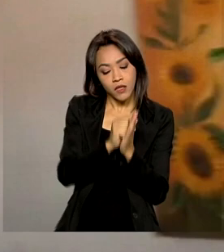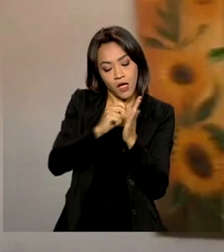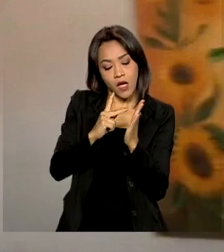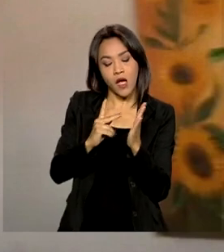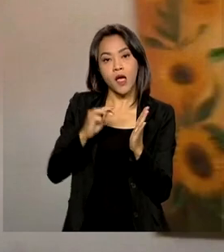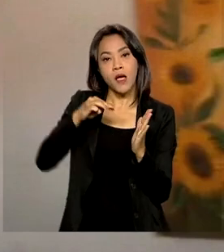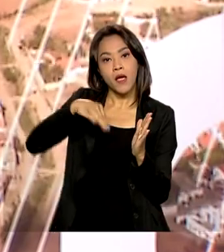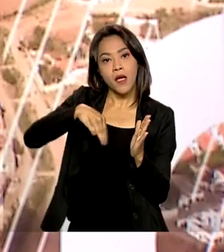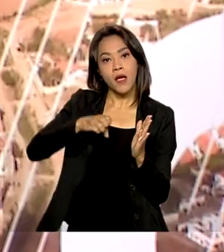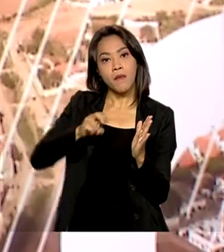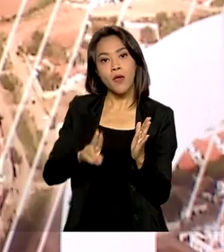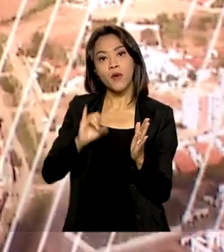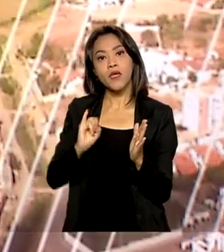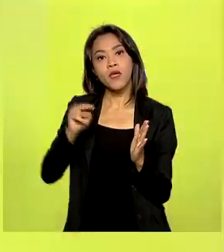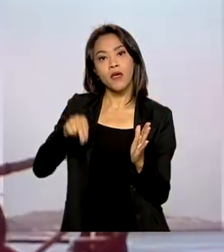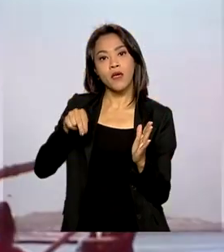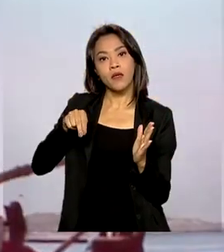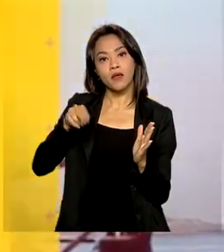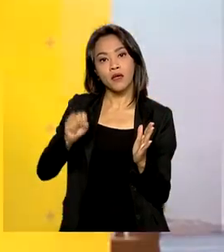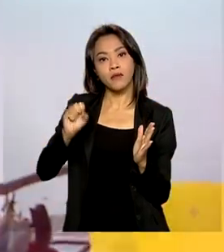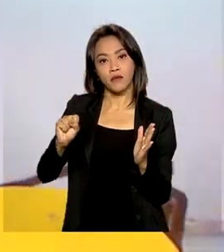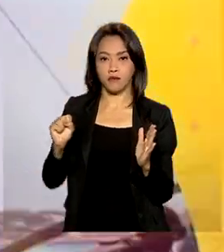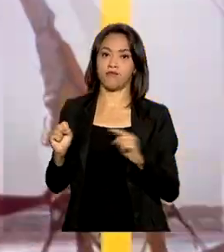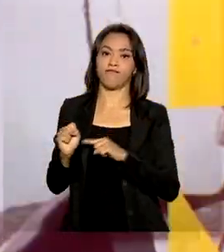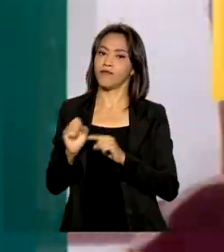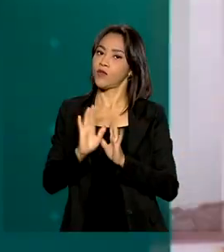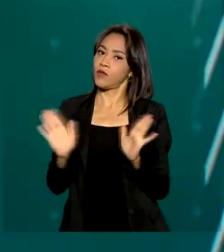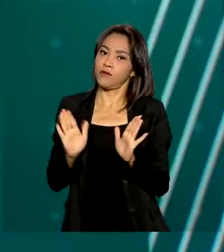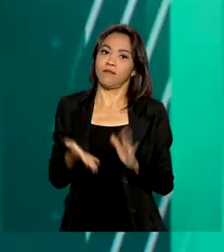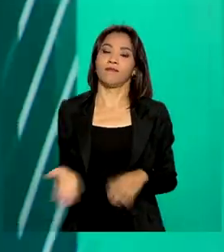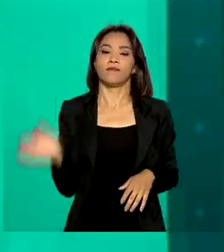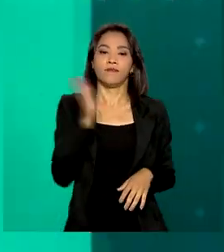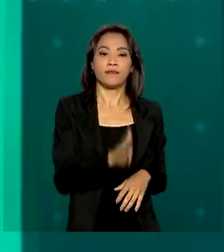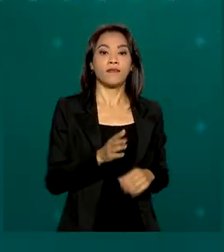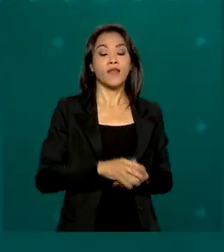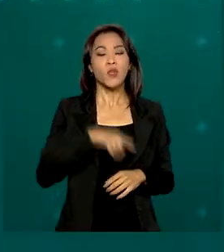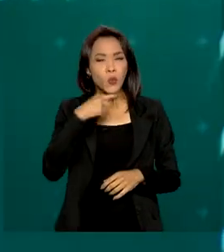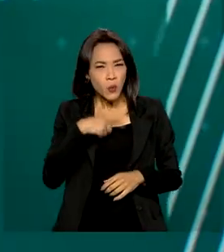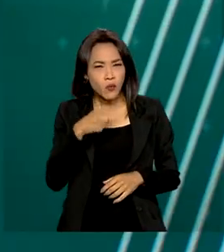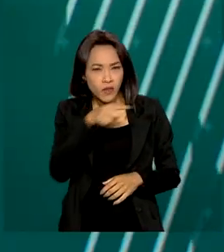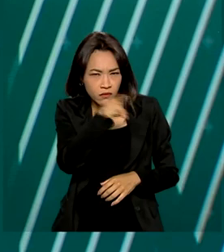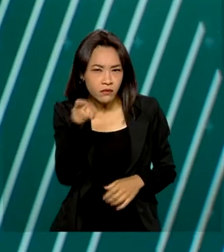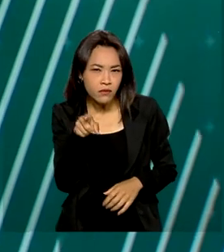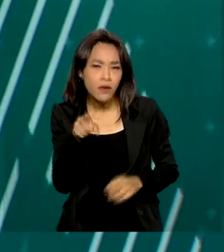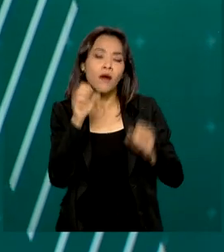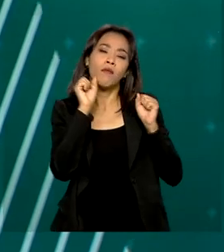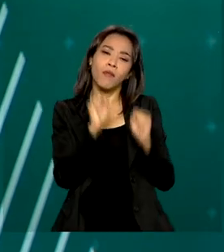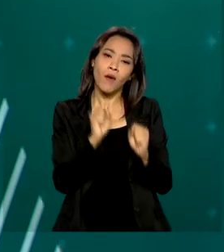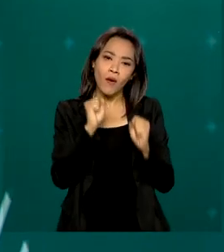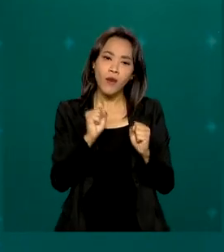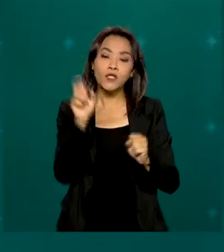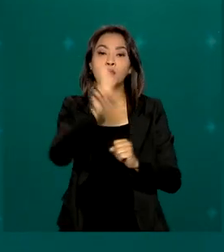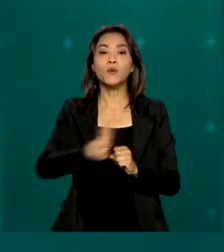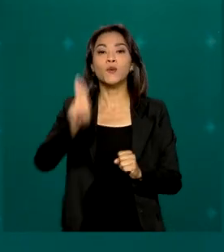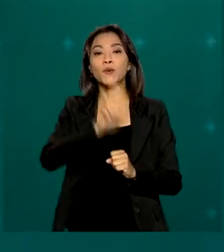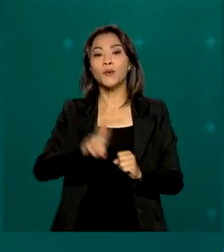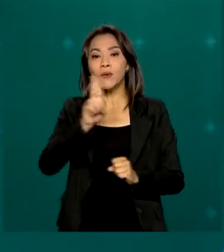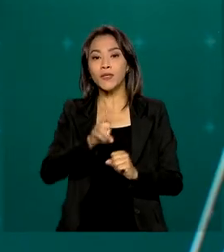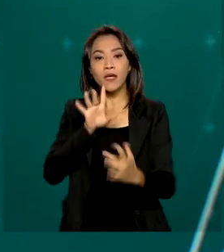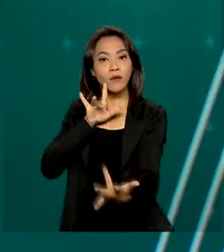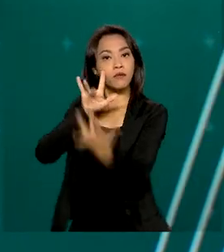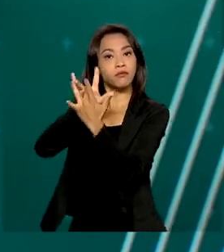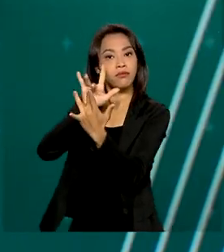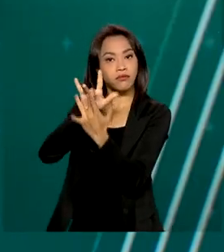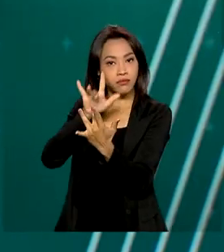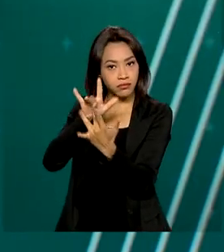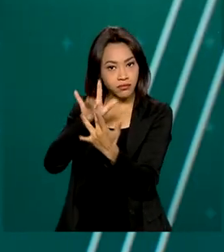INSS. E em caso de dúvidas, aposentados e pensionistas podem utilizar os canais de atendimento do